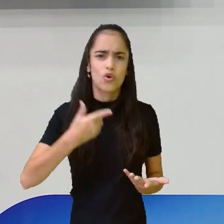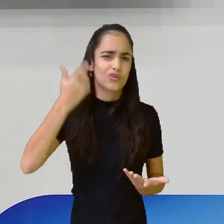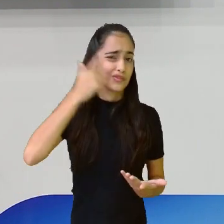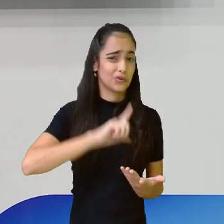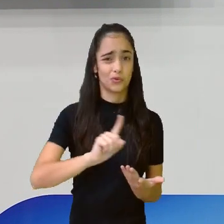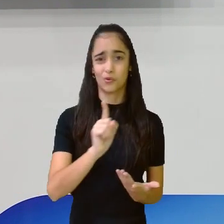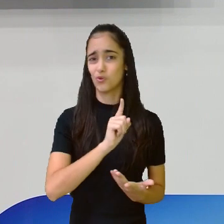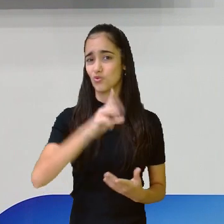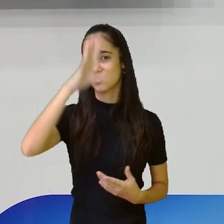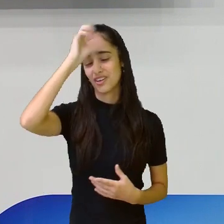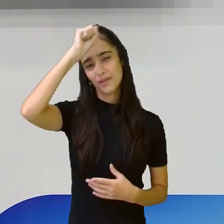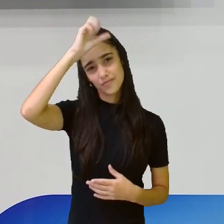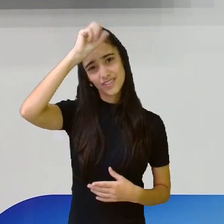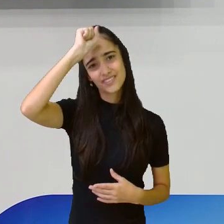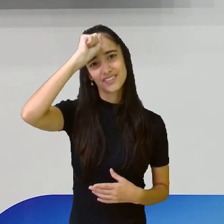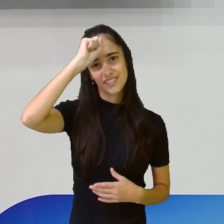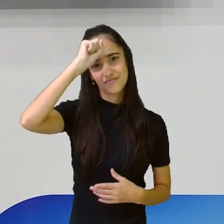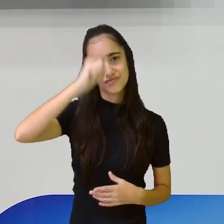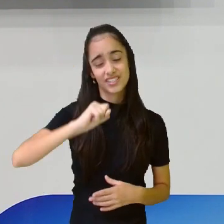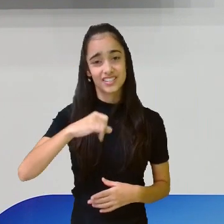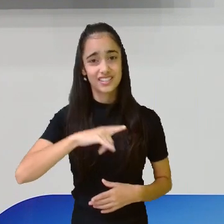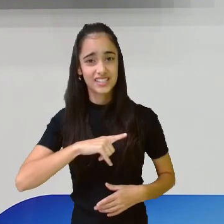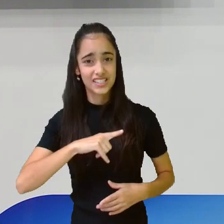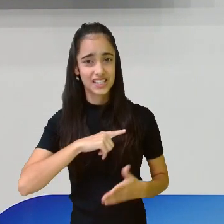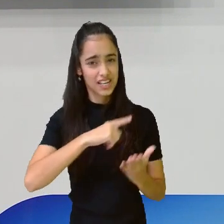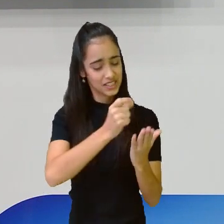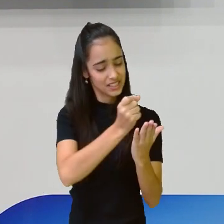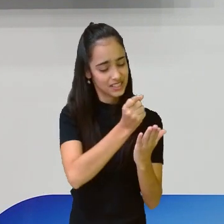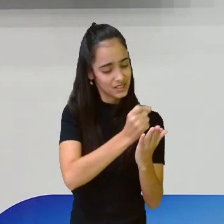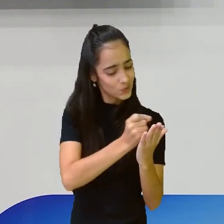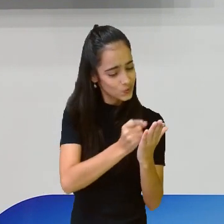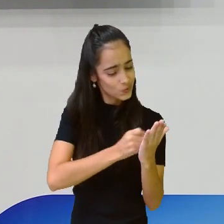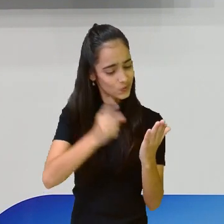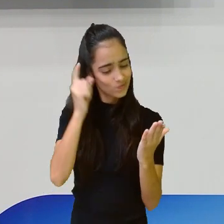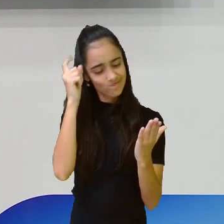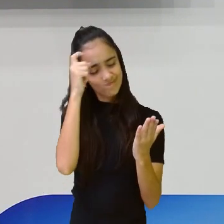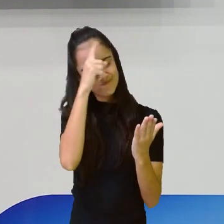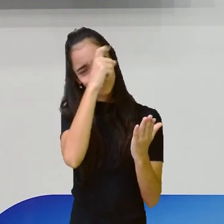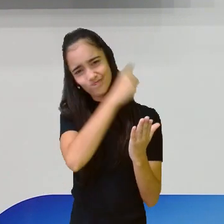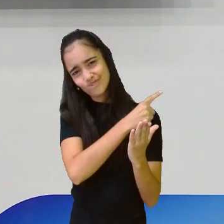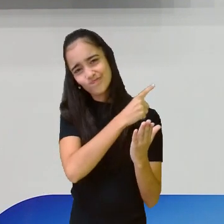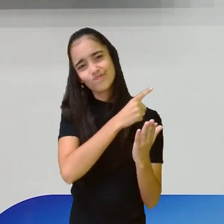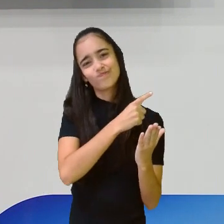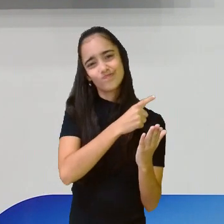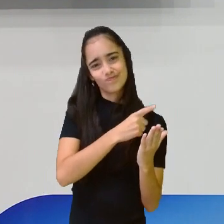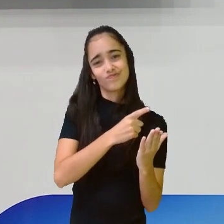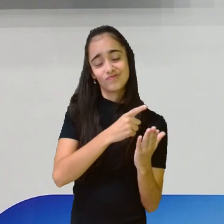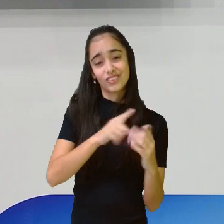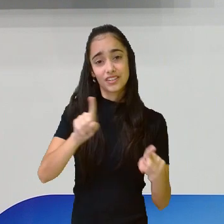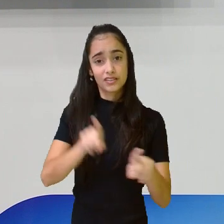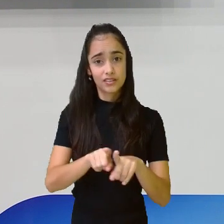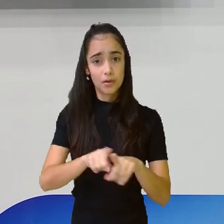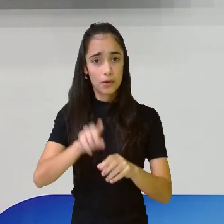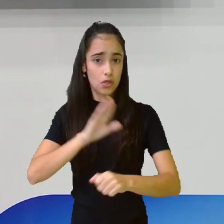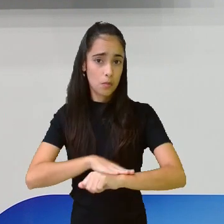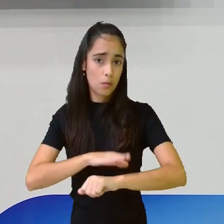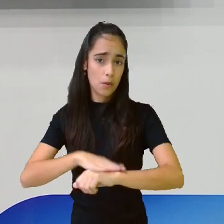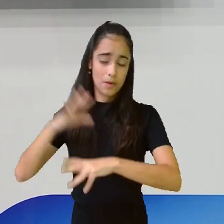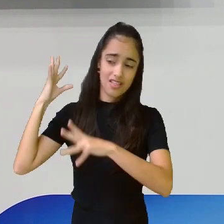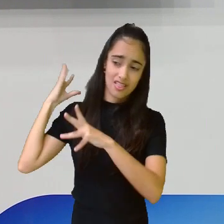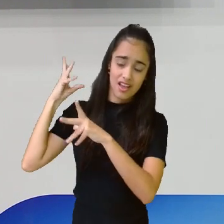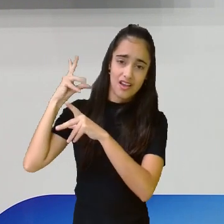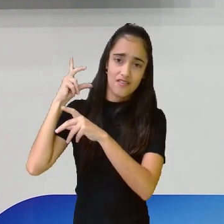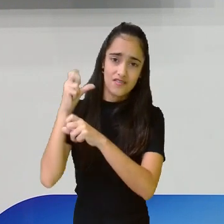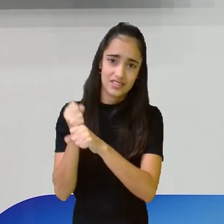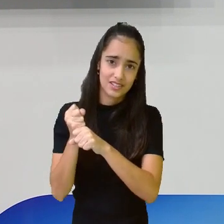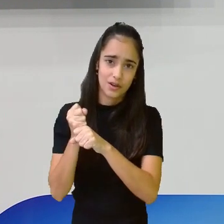escrita, que eu falo tanto aqui, na reescrita e na revisão. Às vezes não fica com paciência